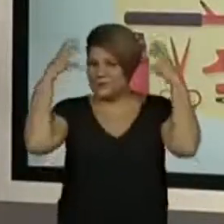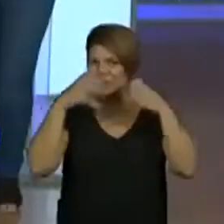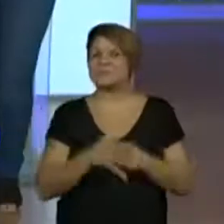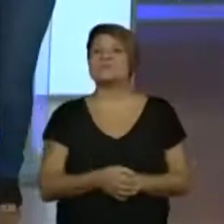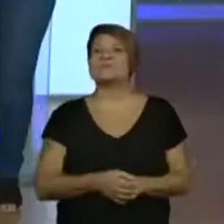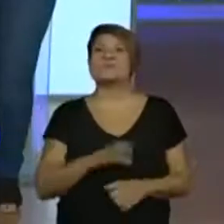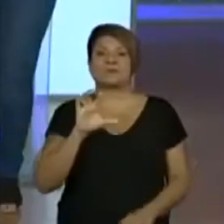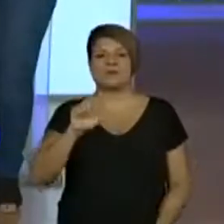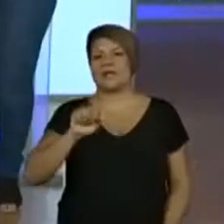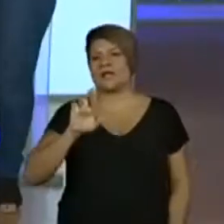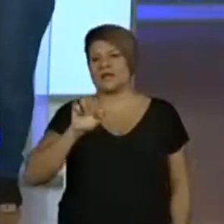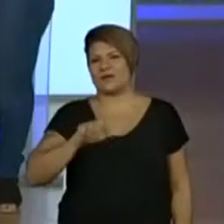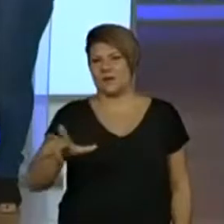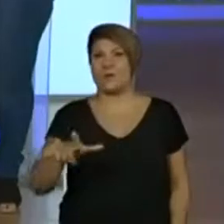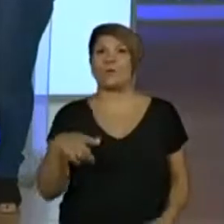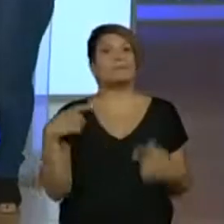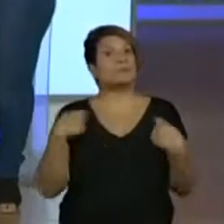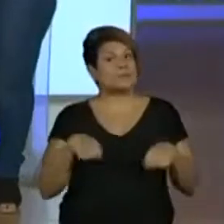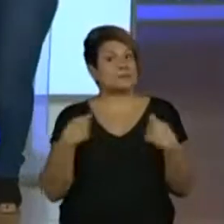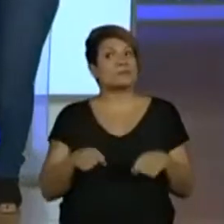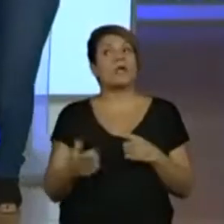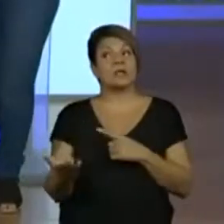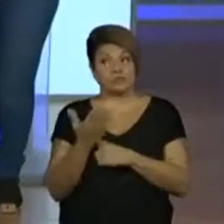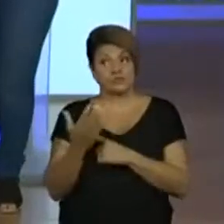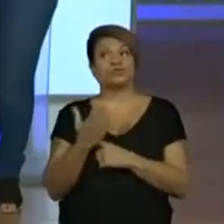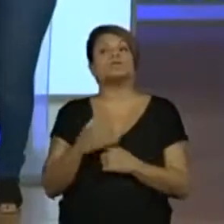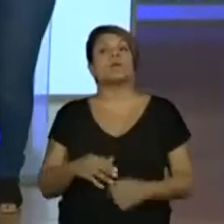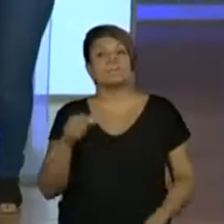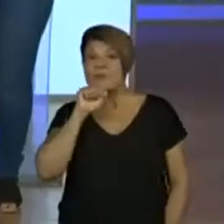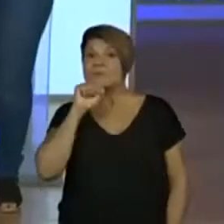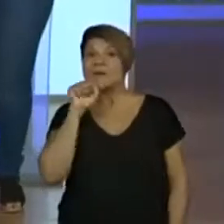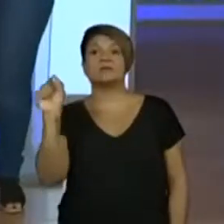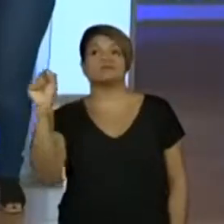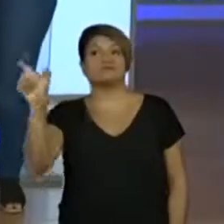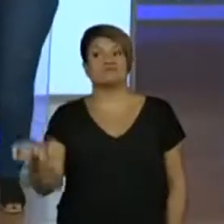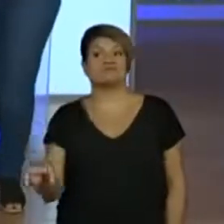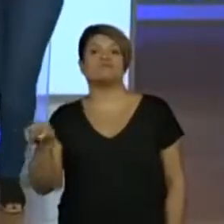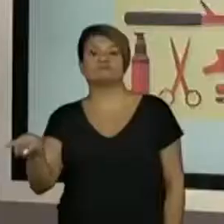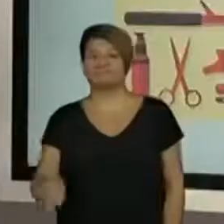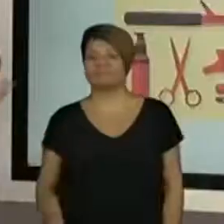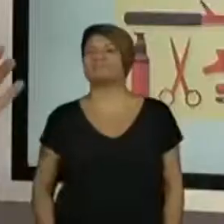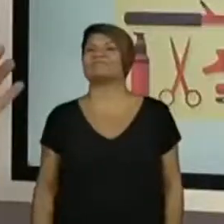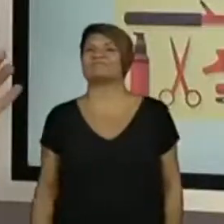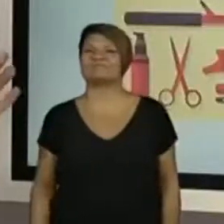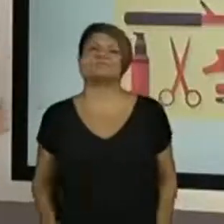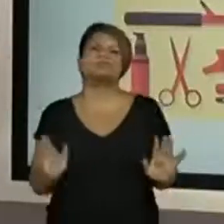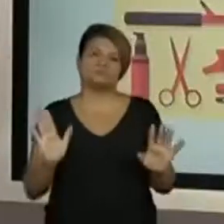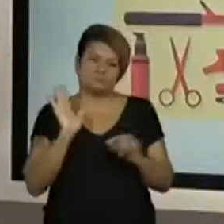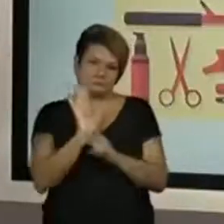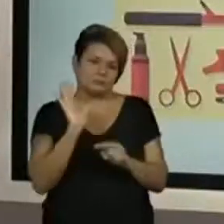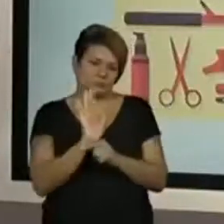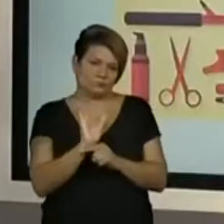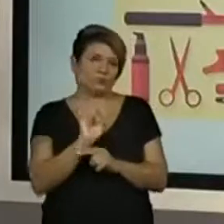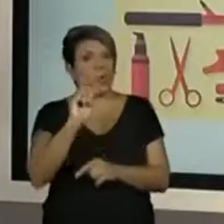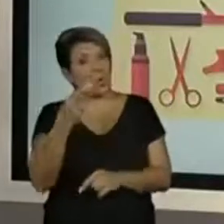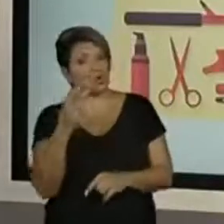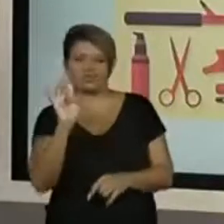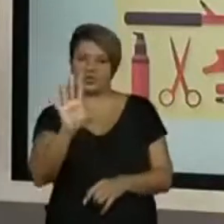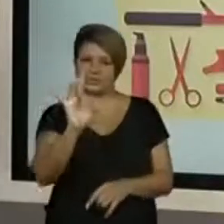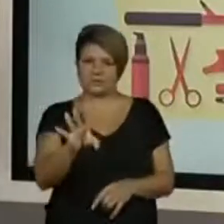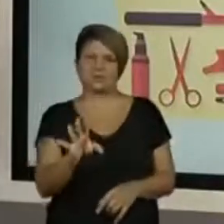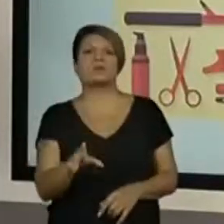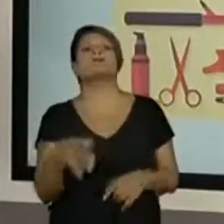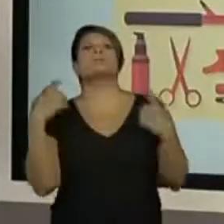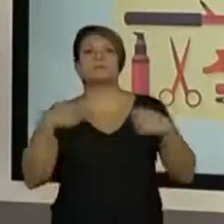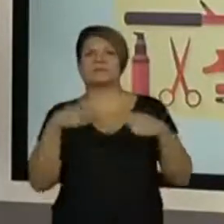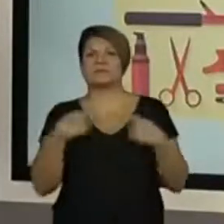a Carolina diz que ainda precisa da ajuda da mãe para cuidar do cabelo dela ainda. Ah, perfeito. Com a ajuda ou sem ajuda, a